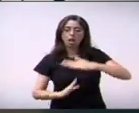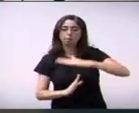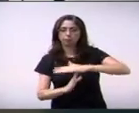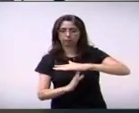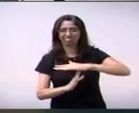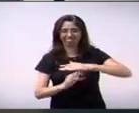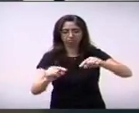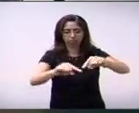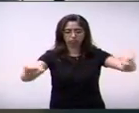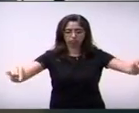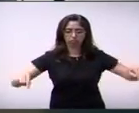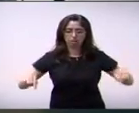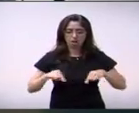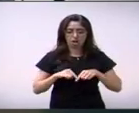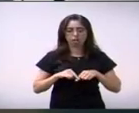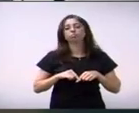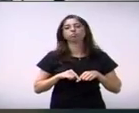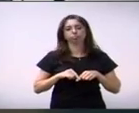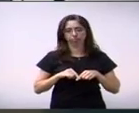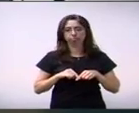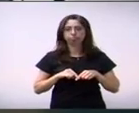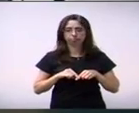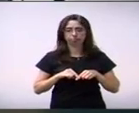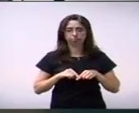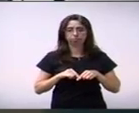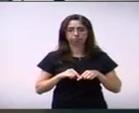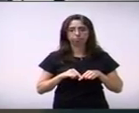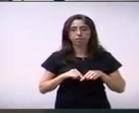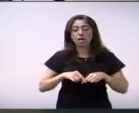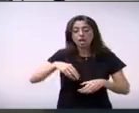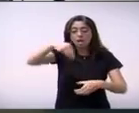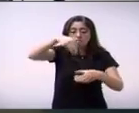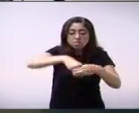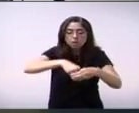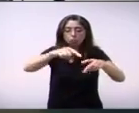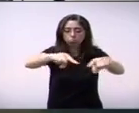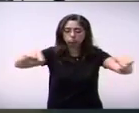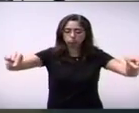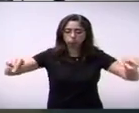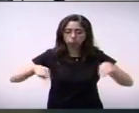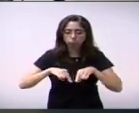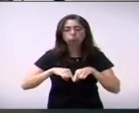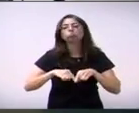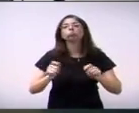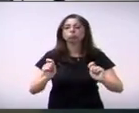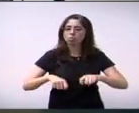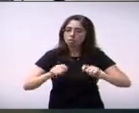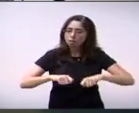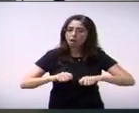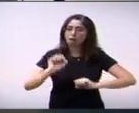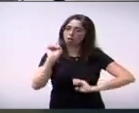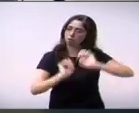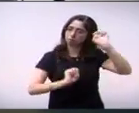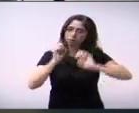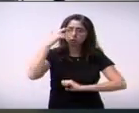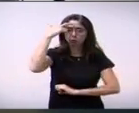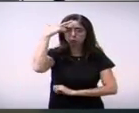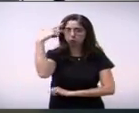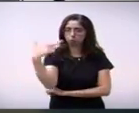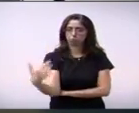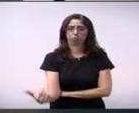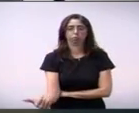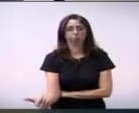exploração tem que ser feita dentro do perímetro da lavra. Ou seja, foi